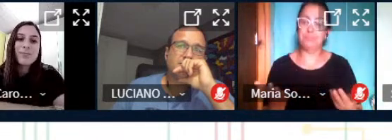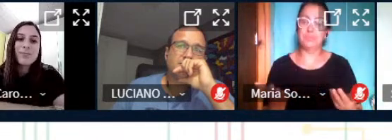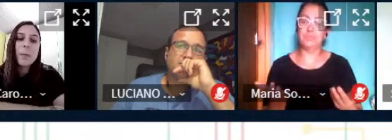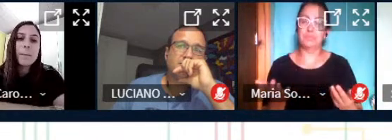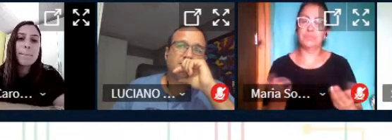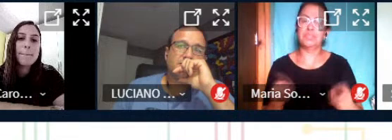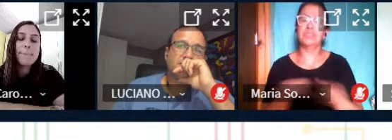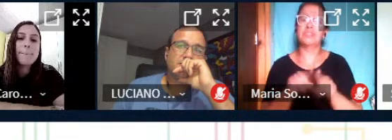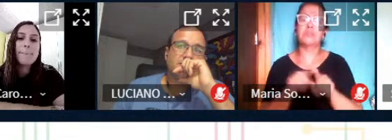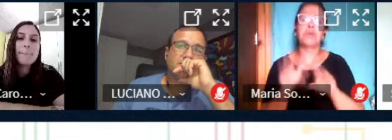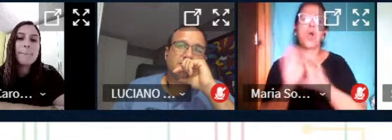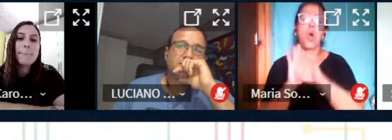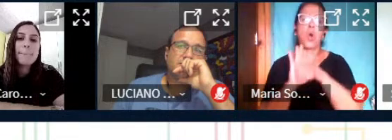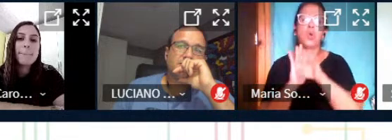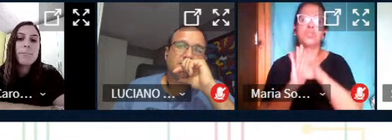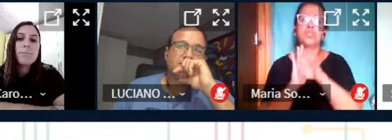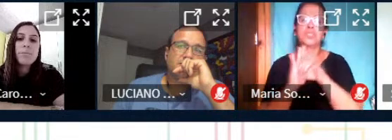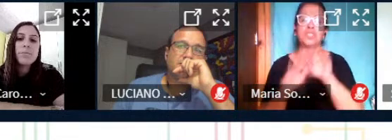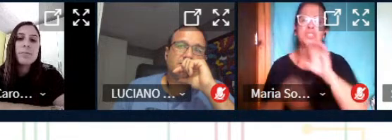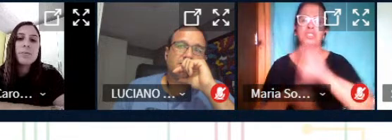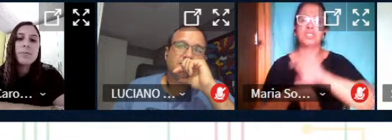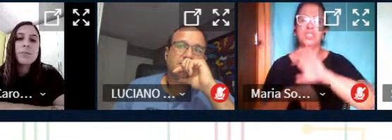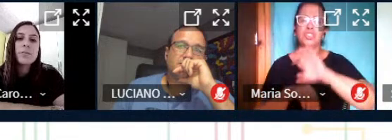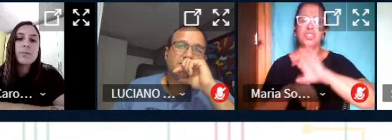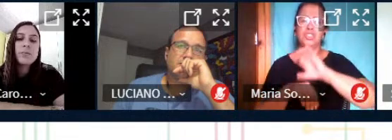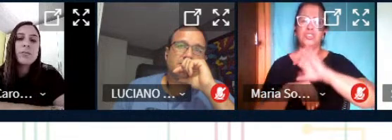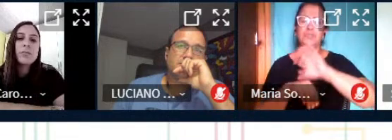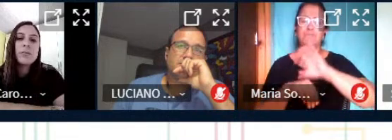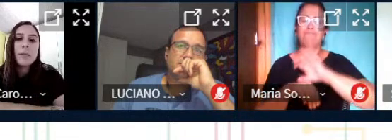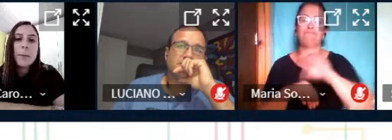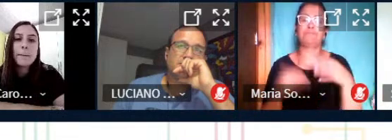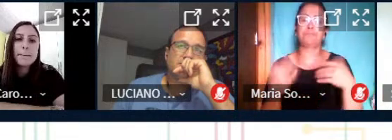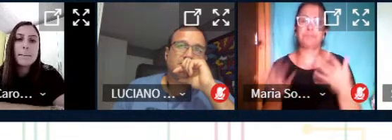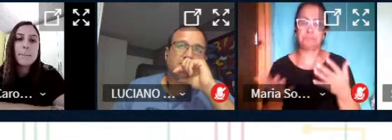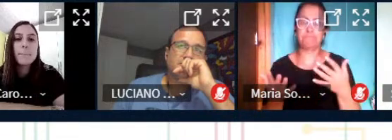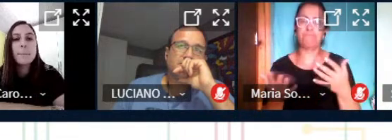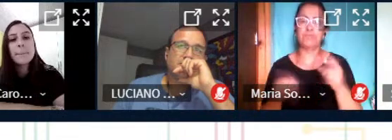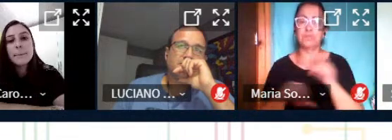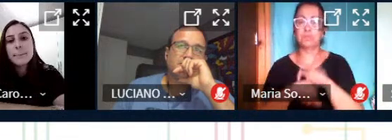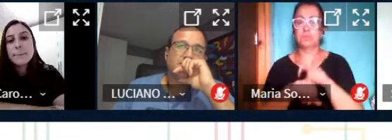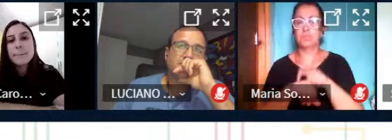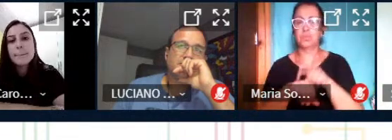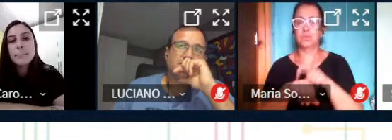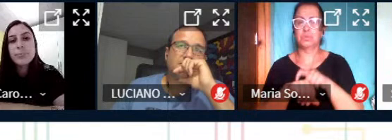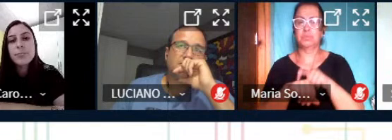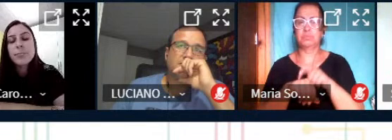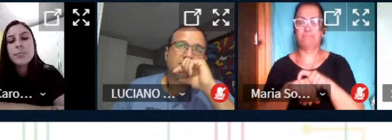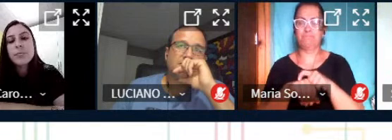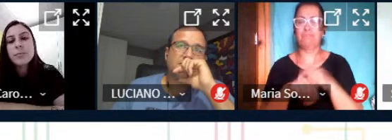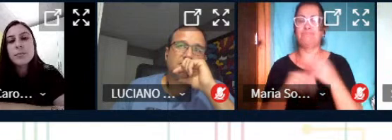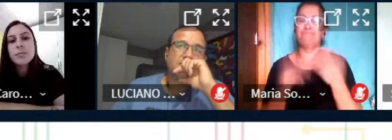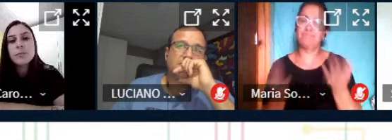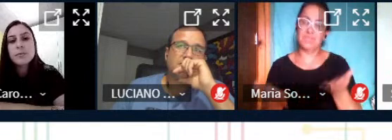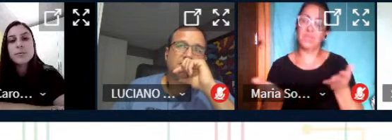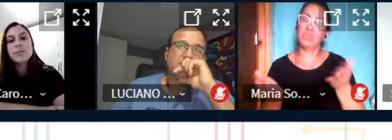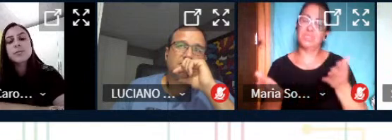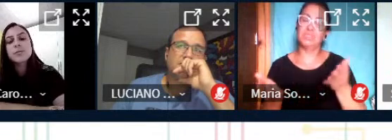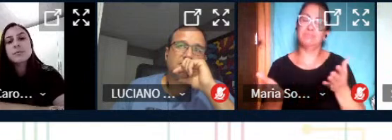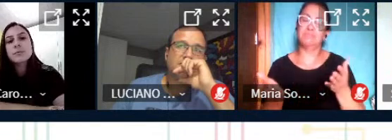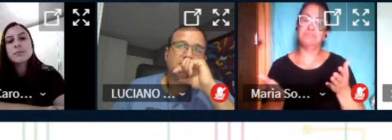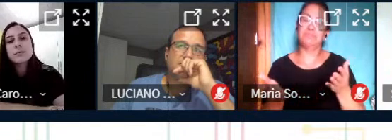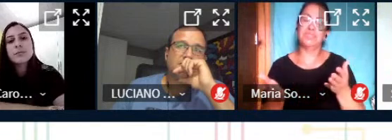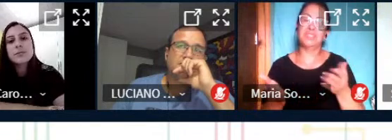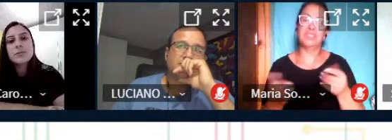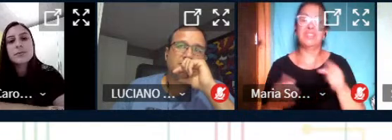conceitos científicos e nessa de trazer conceitos científicos em momento que vocês se encontram quando dizia a gente se